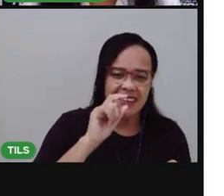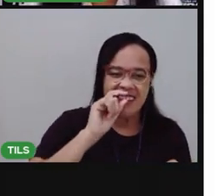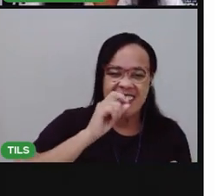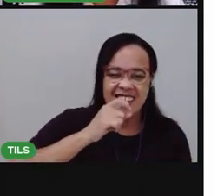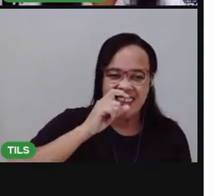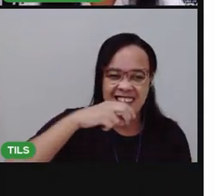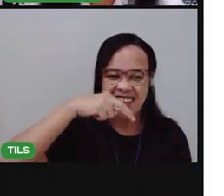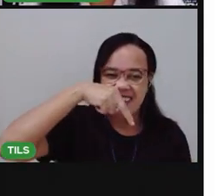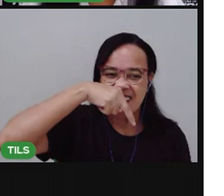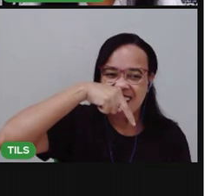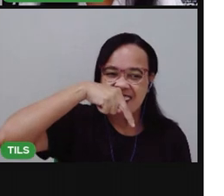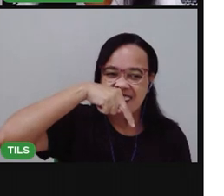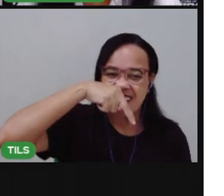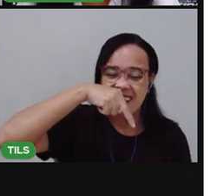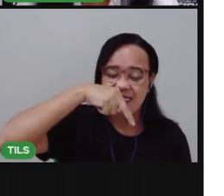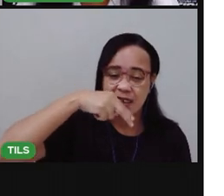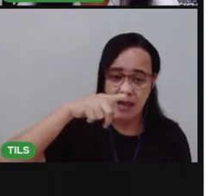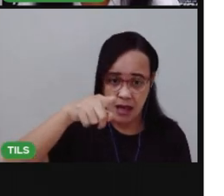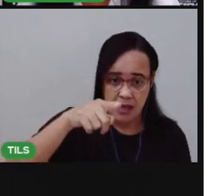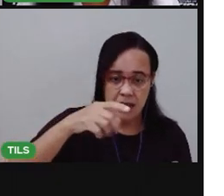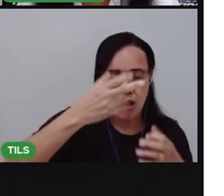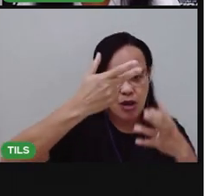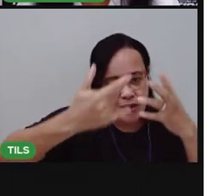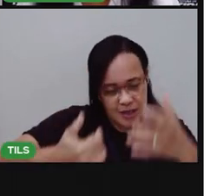Estatuto da Criança e do Adolescente.